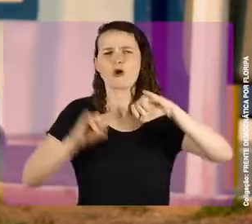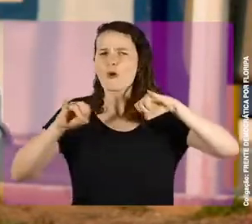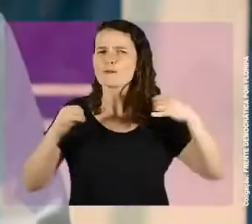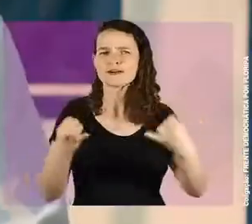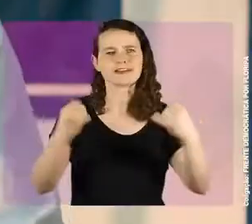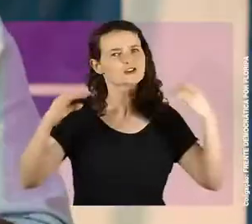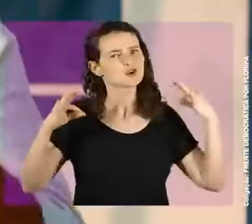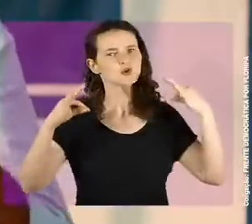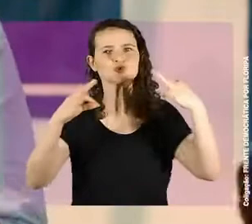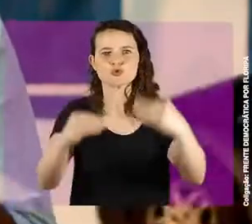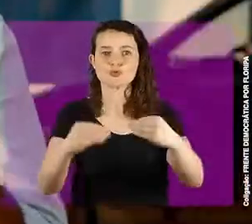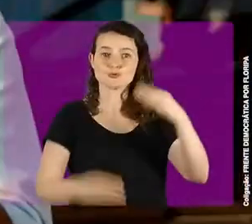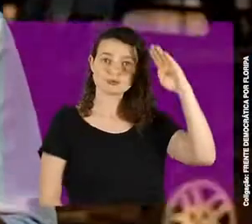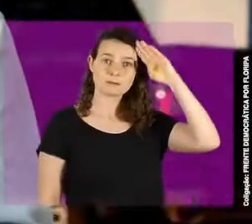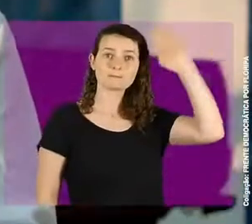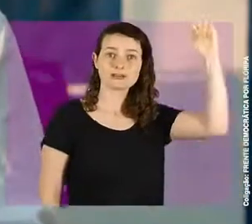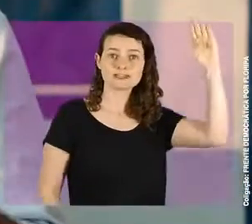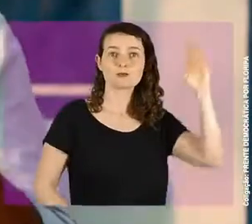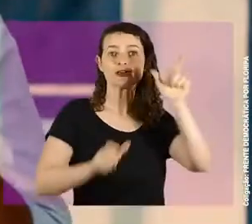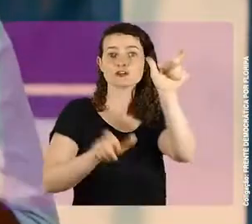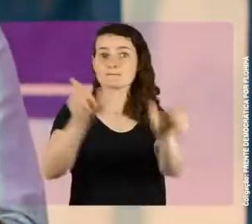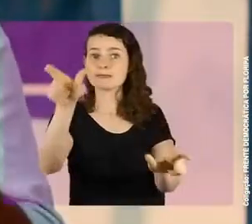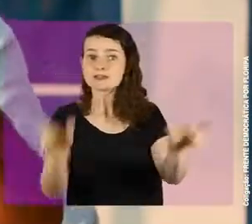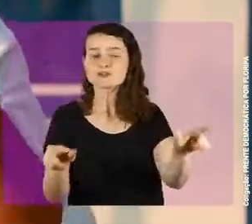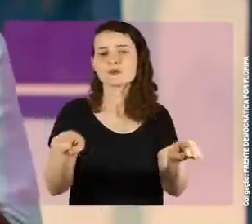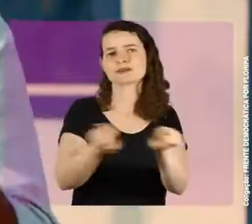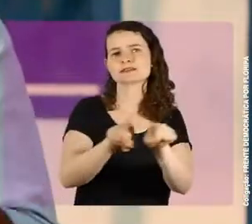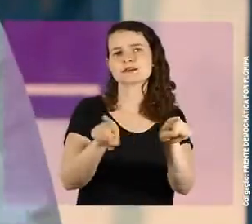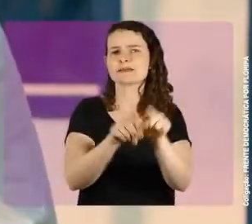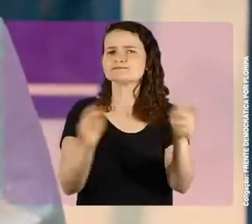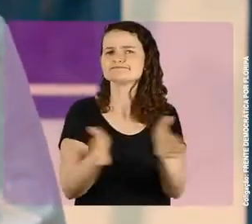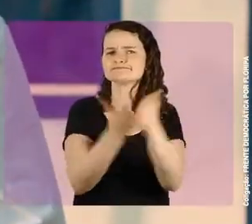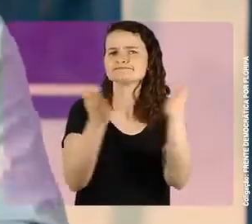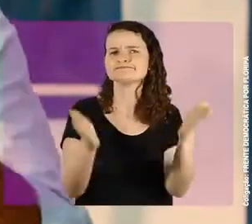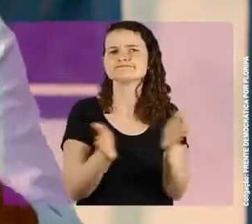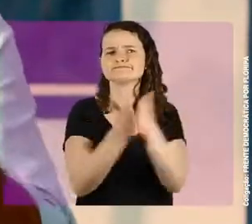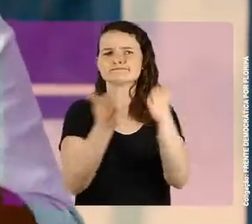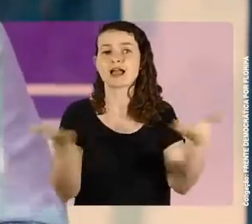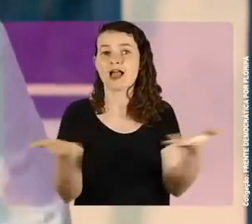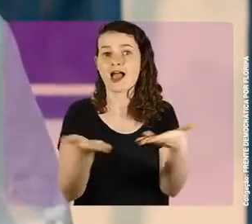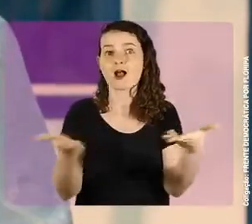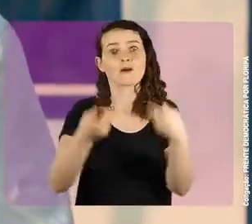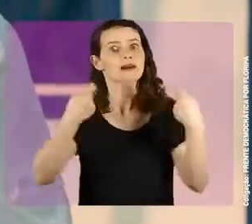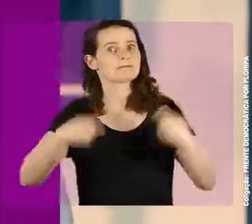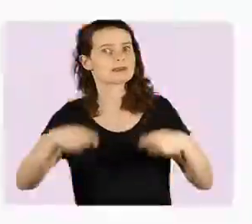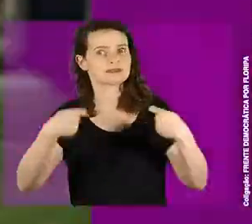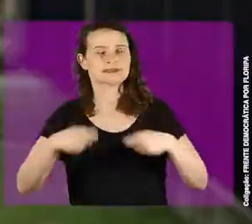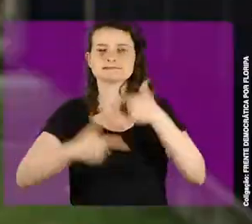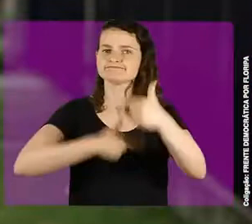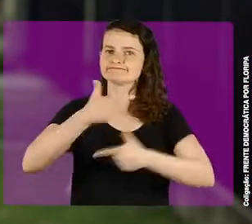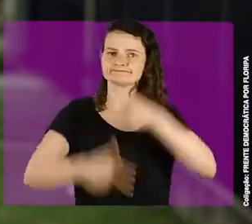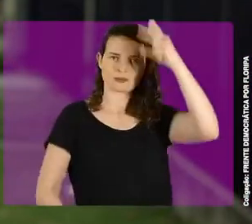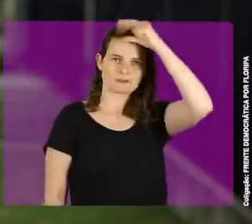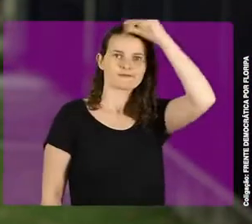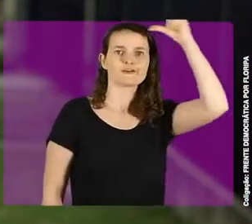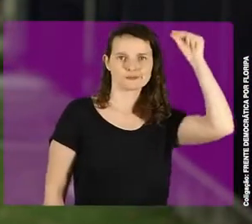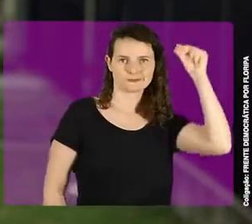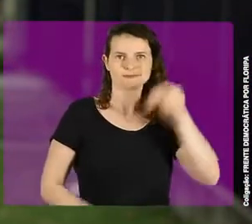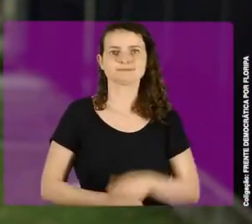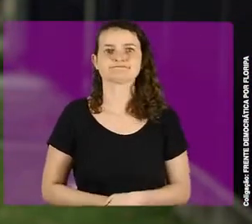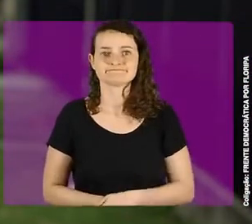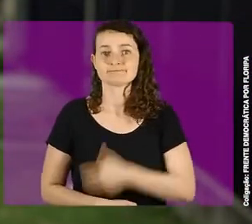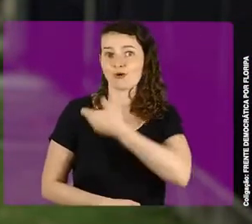para dúvidas. Vamos priorizar as regiões e as pessoas que mais precisam do trabalho da prefeitura. Governar é